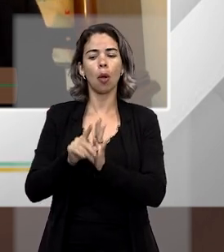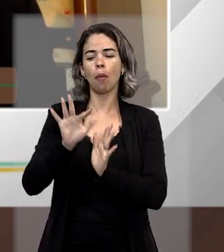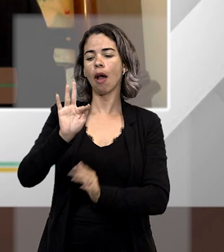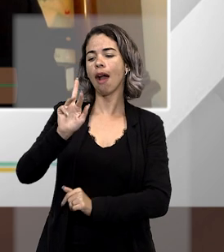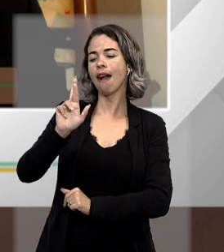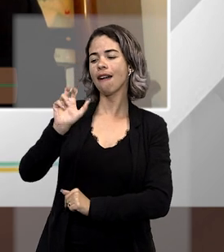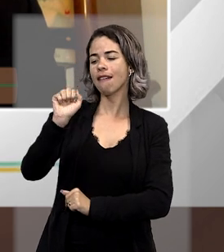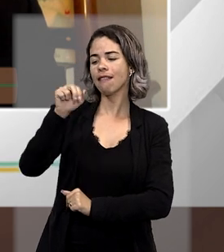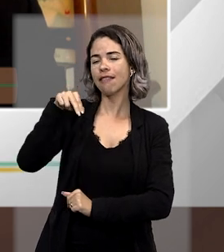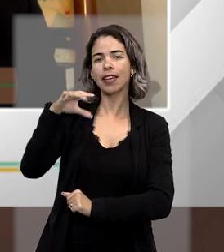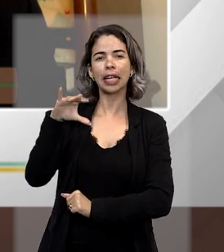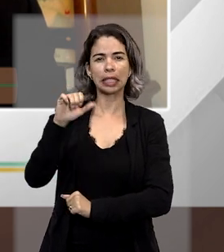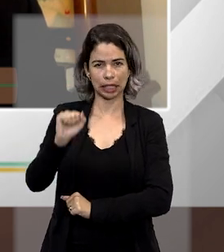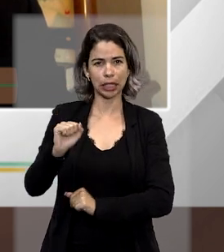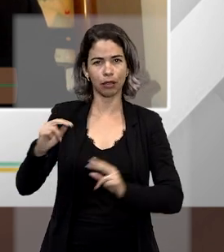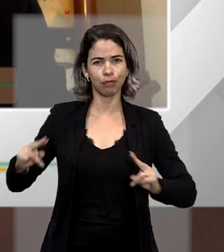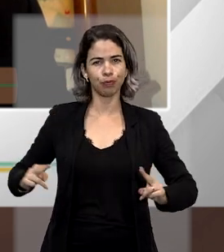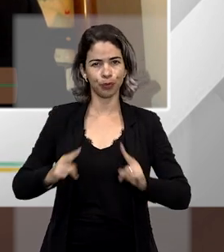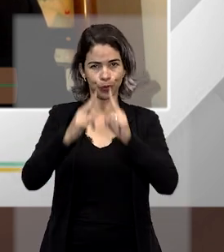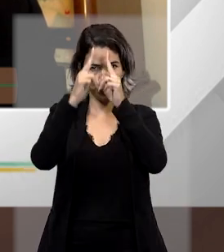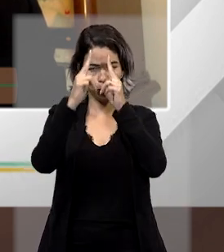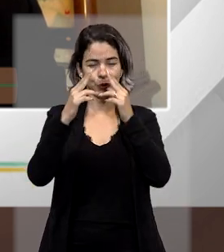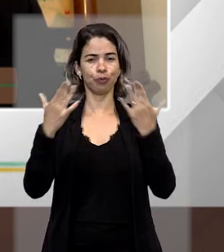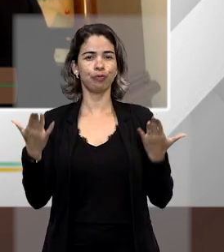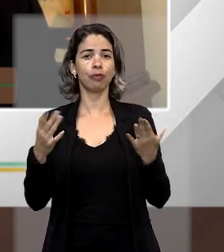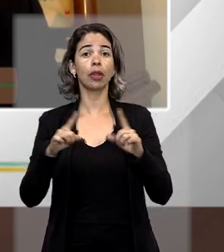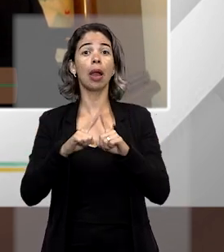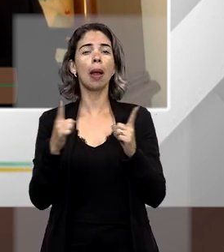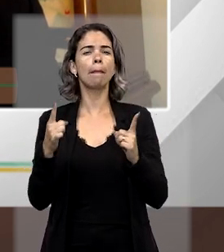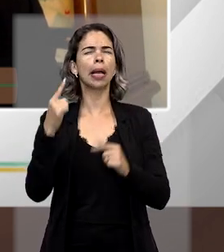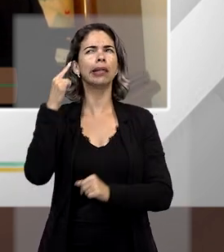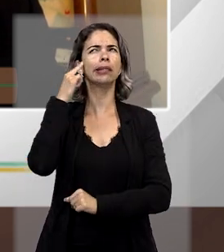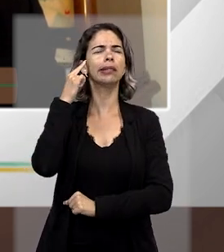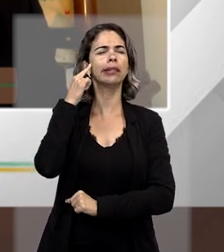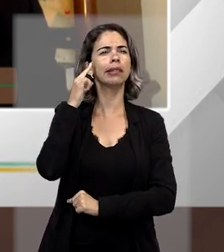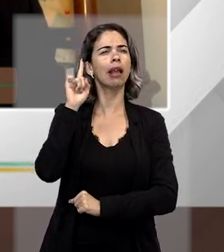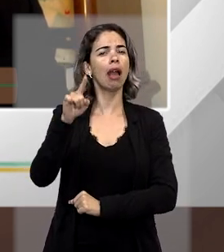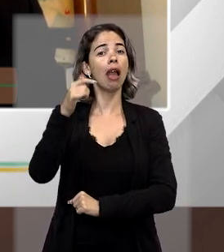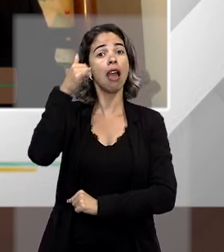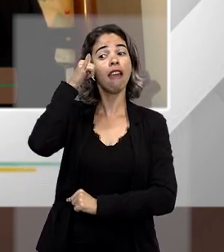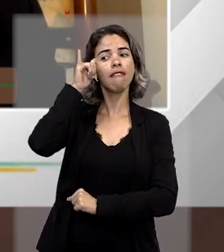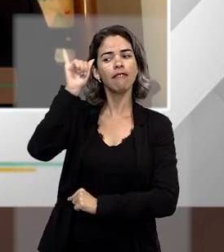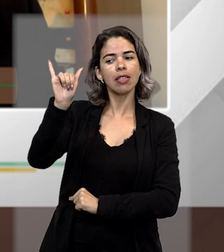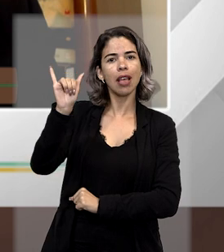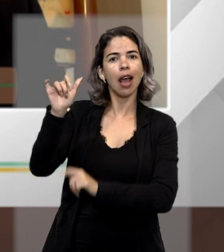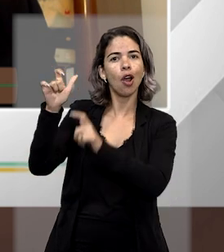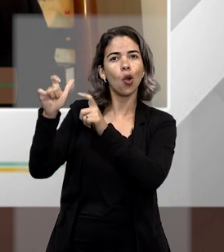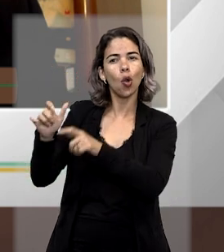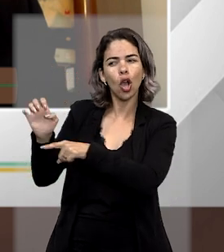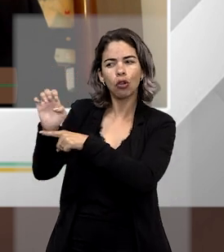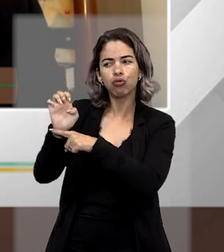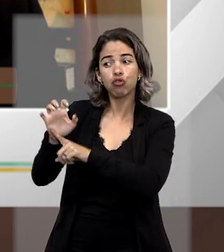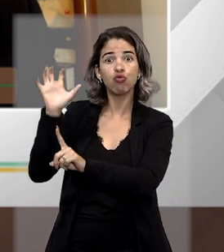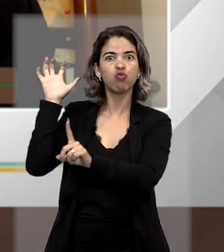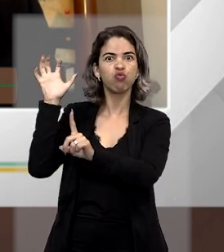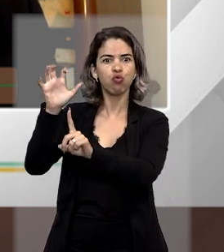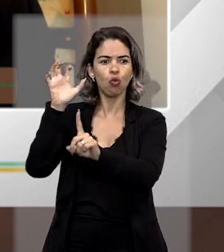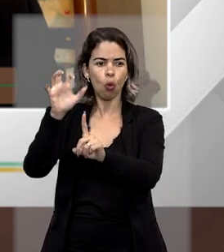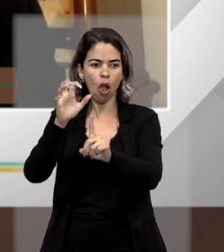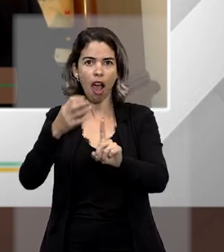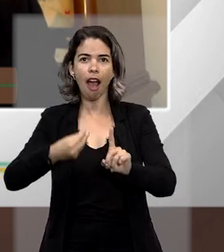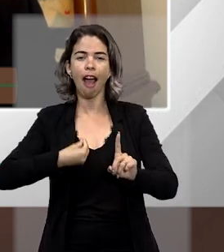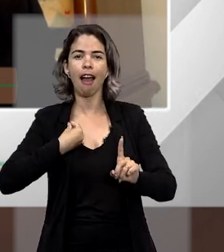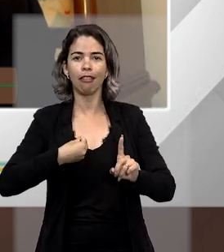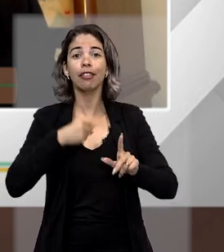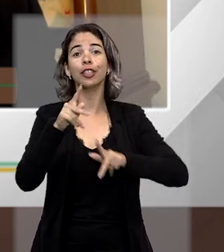mais. De qualquer maneira, a ideia aqui, ela era evitar que o Estado interferisse